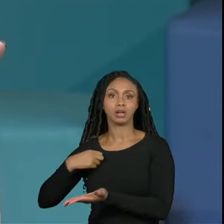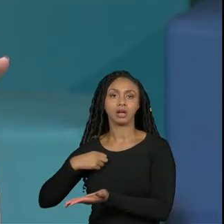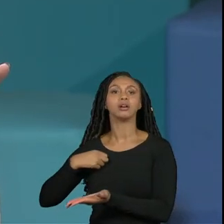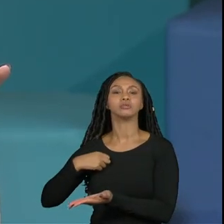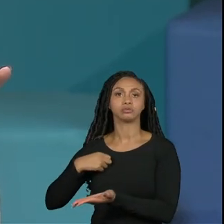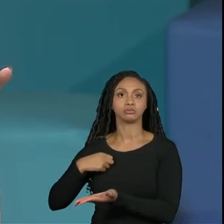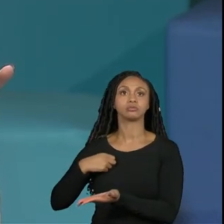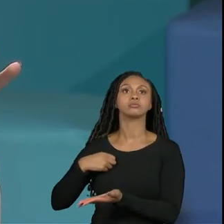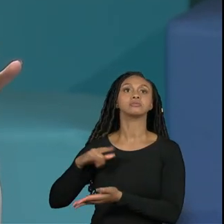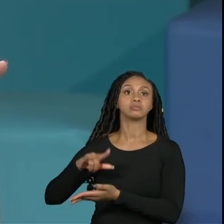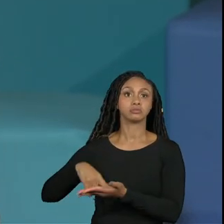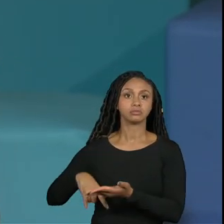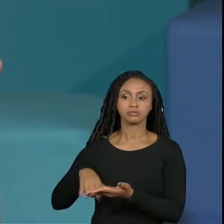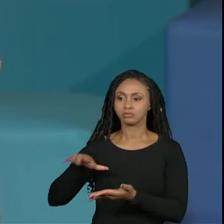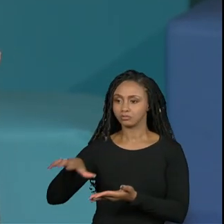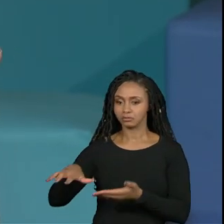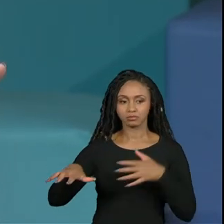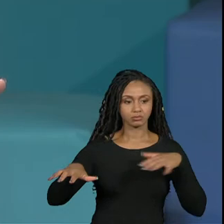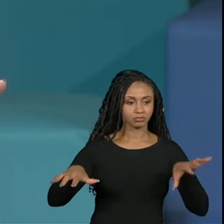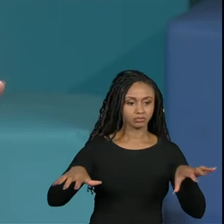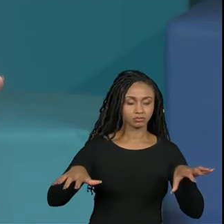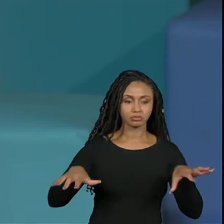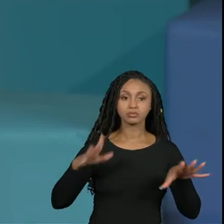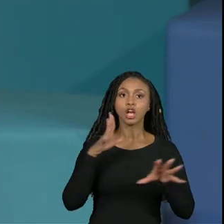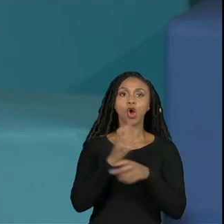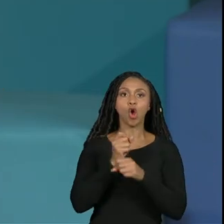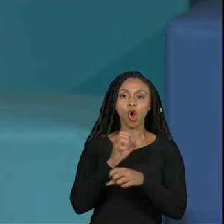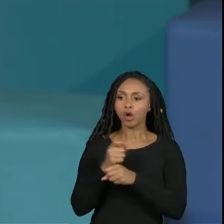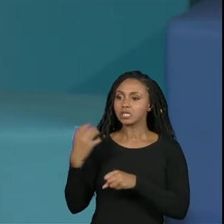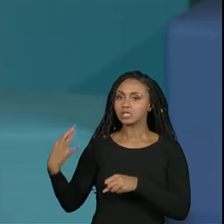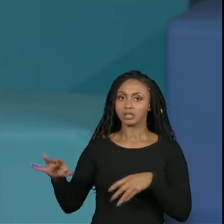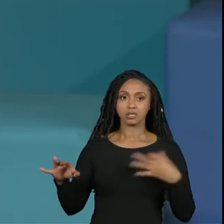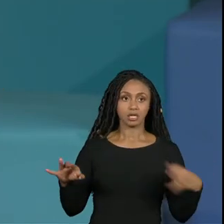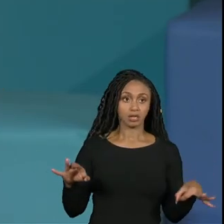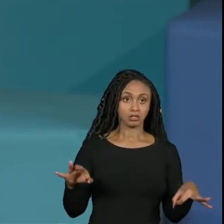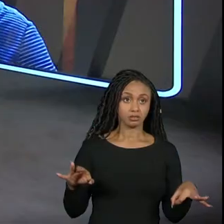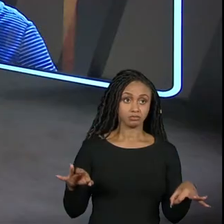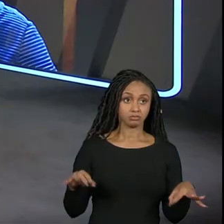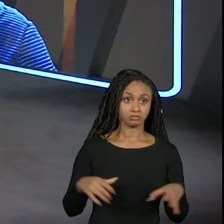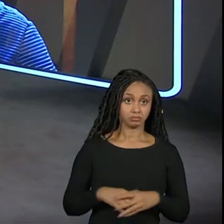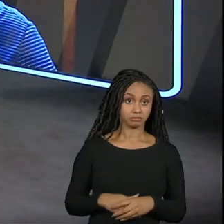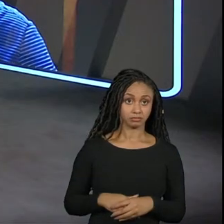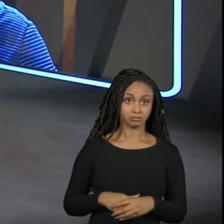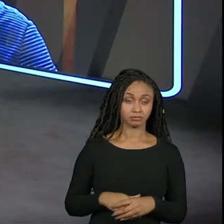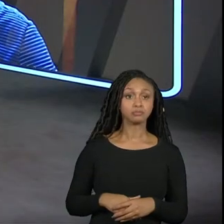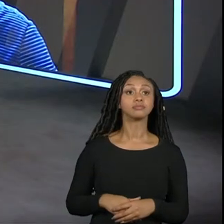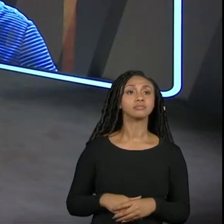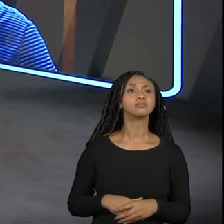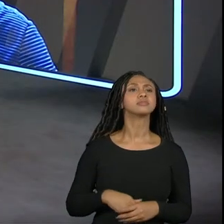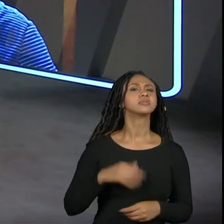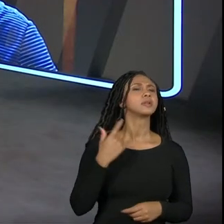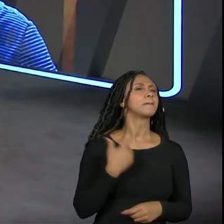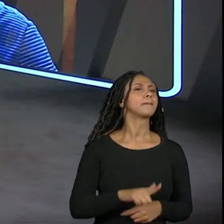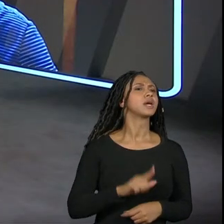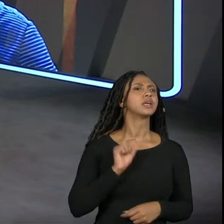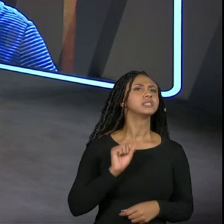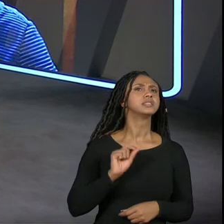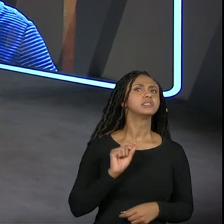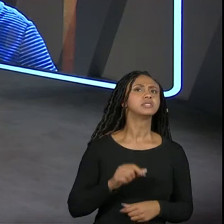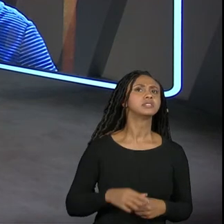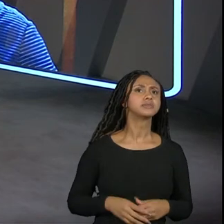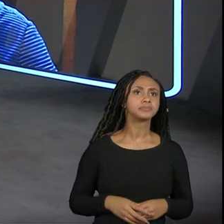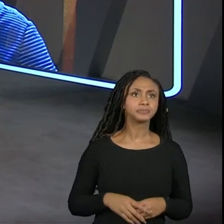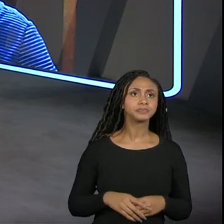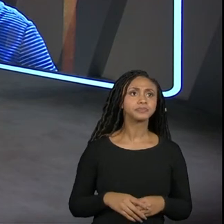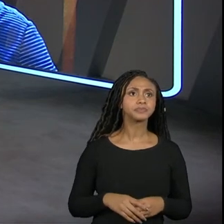e ter certeza que você está contabilizando as horas corretas certo Roberto que mais que a gente tem aqui isso